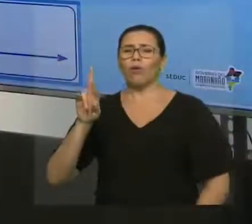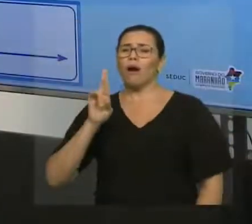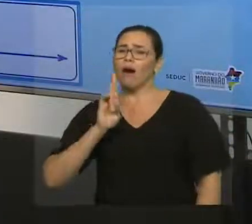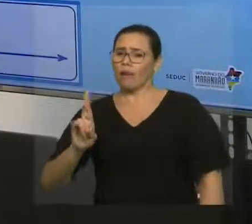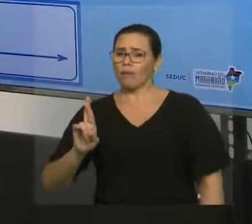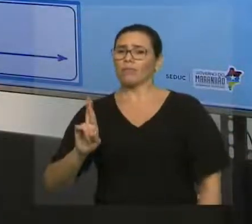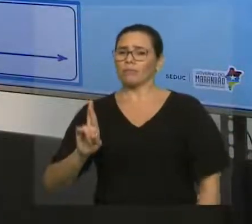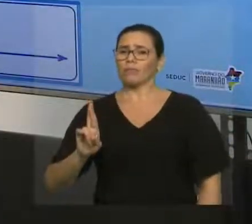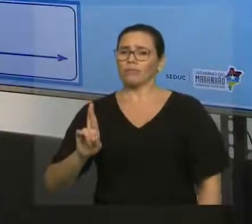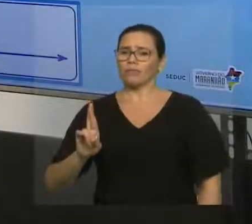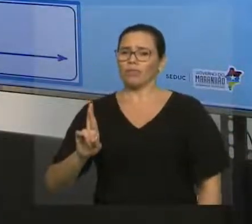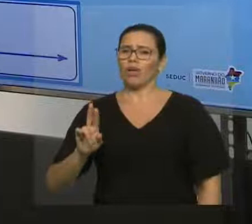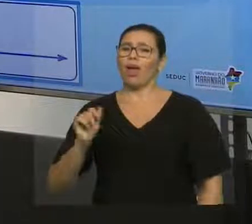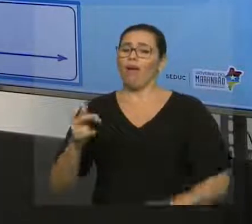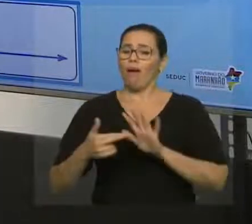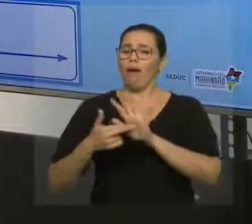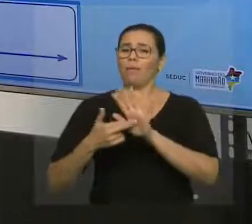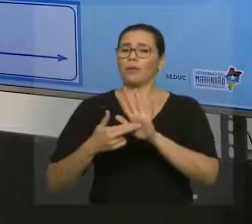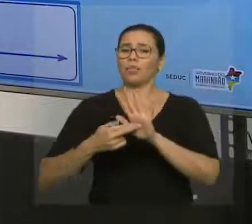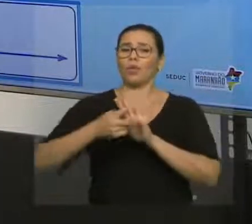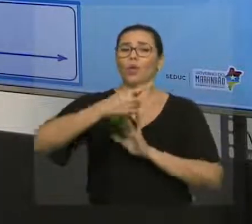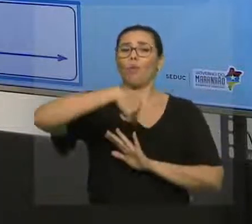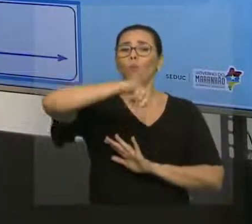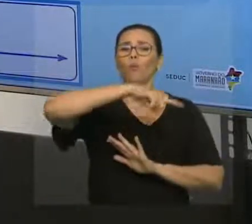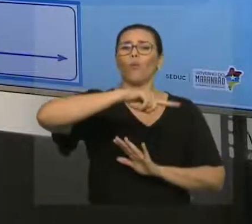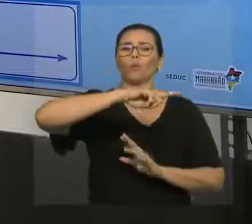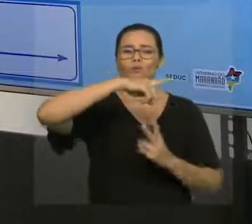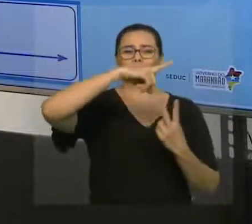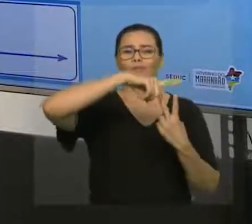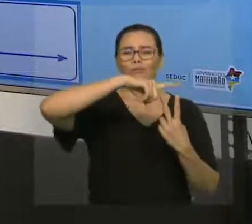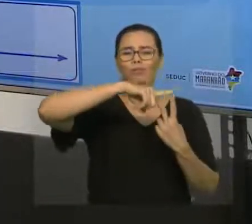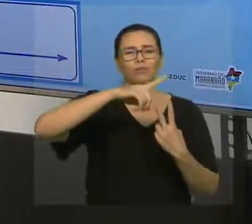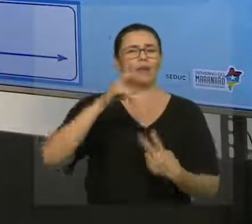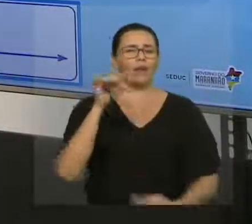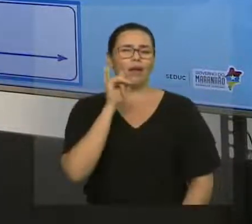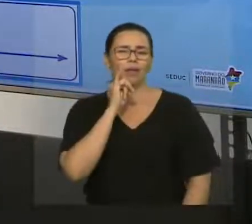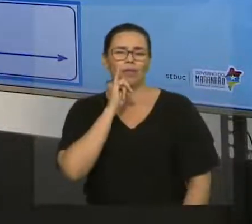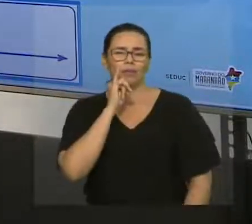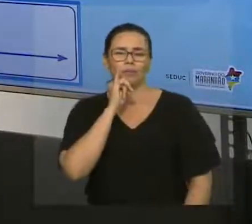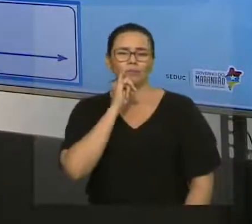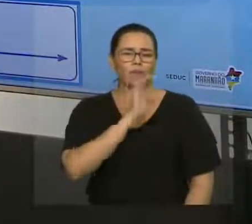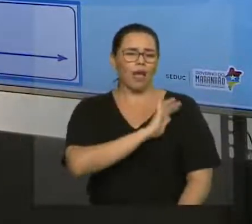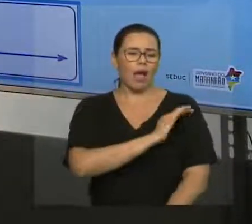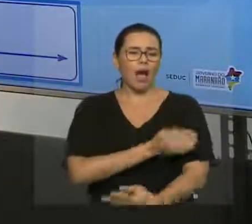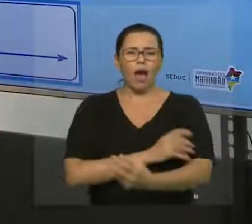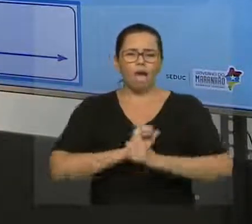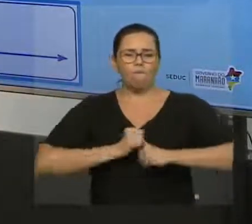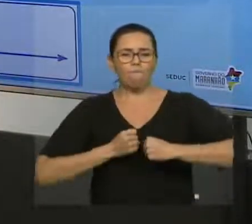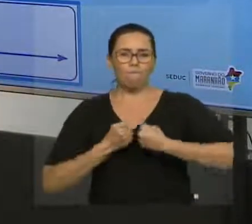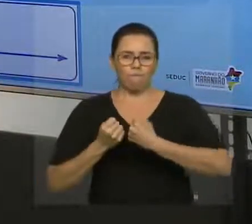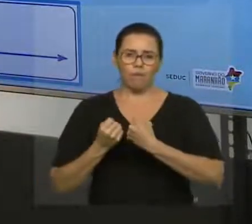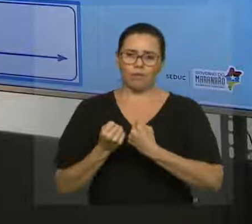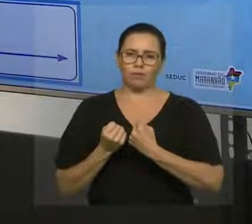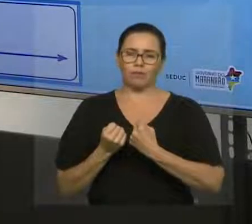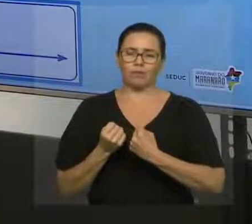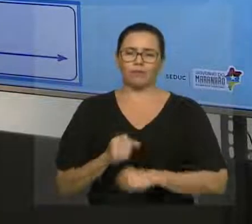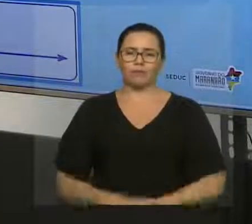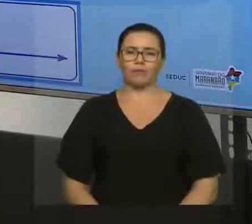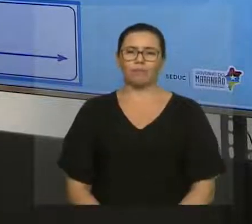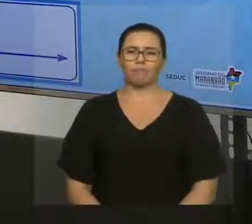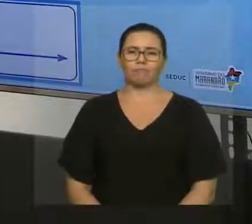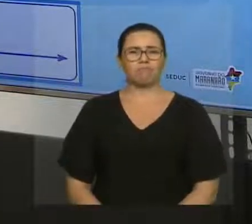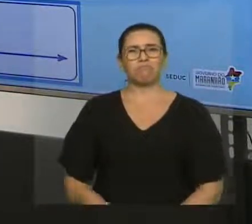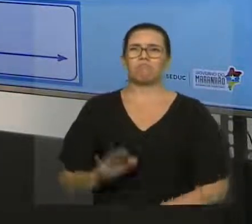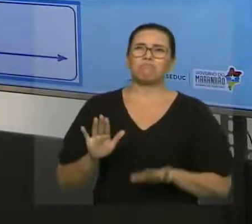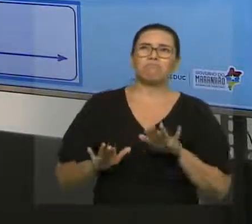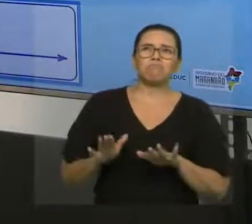represente os demais. Imagina uma força, vamos pegar a força como exemplo, você tem mais, sei